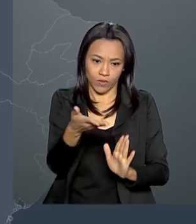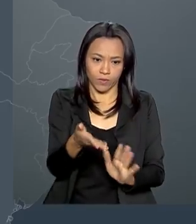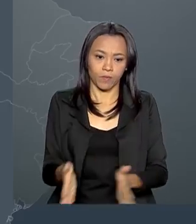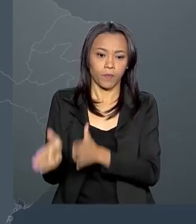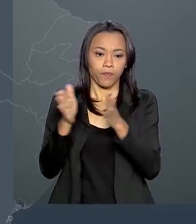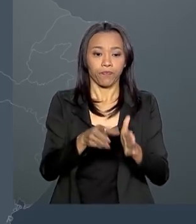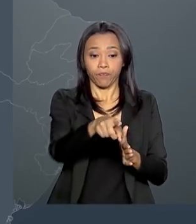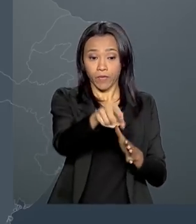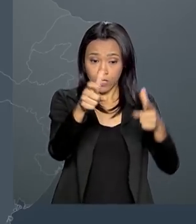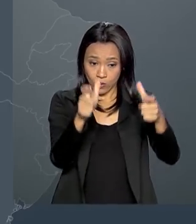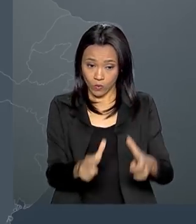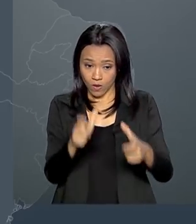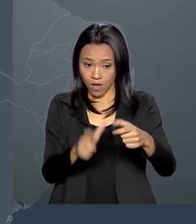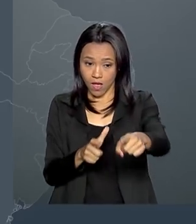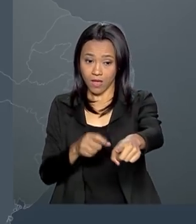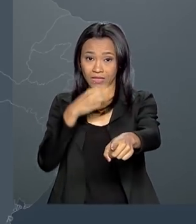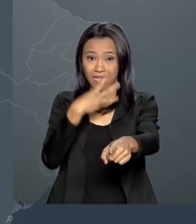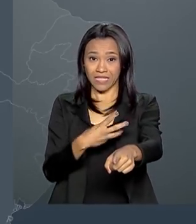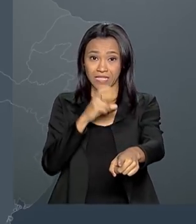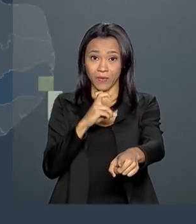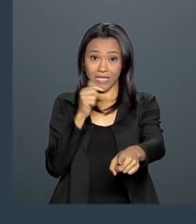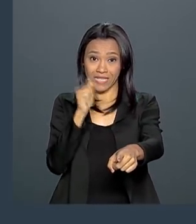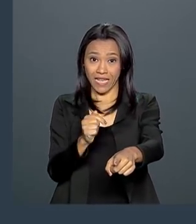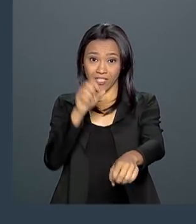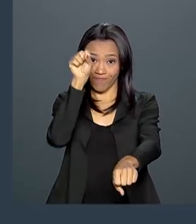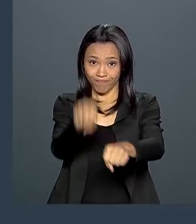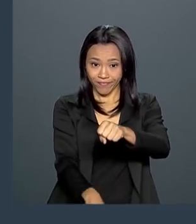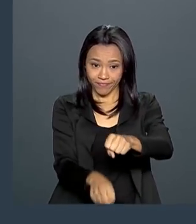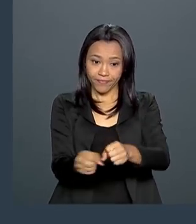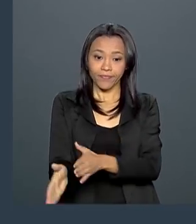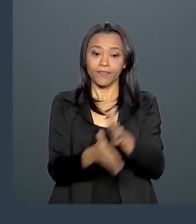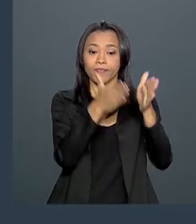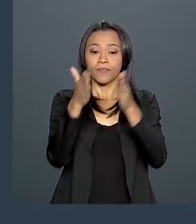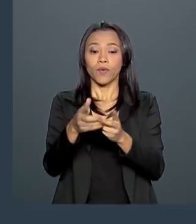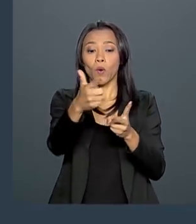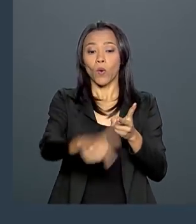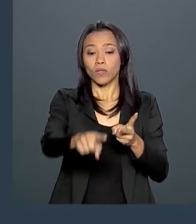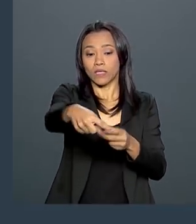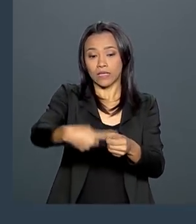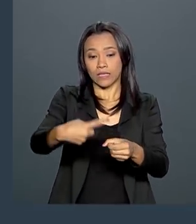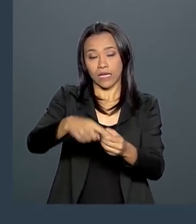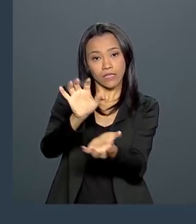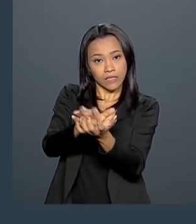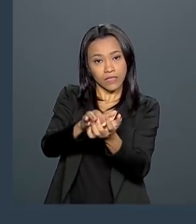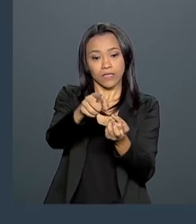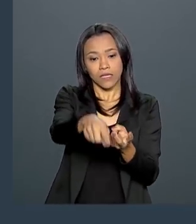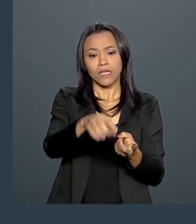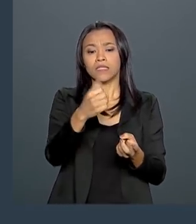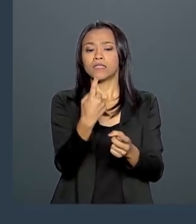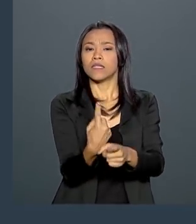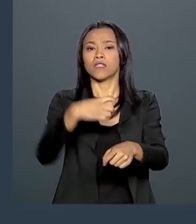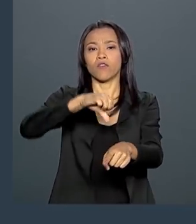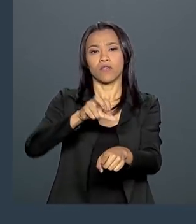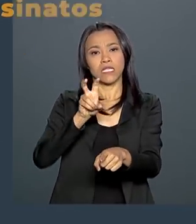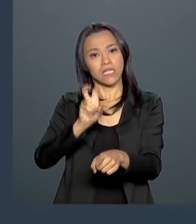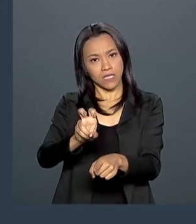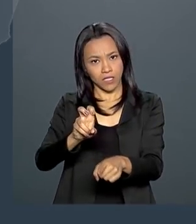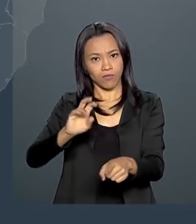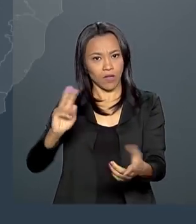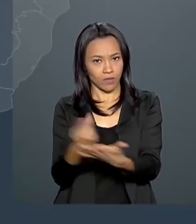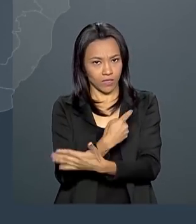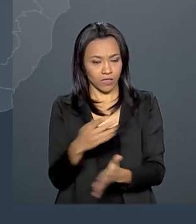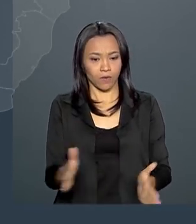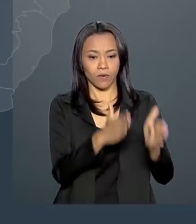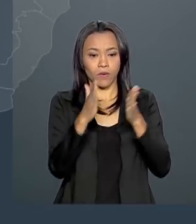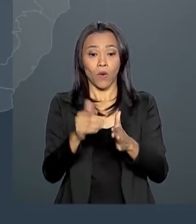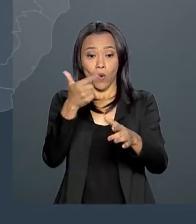357 assassinatos. Paulista, em Pernambuco, registrou 195 homicídios. Goiânia,